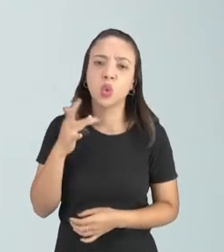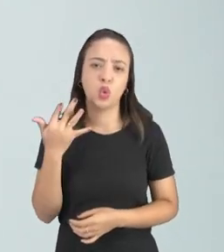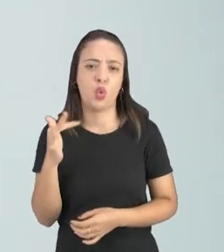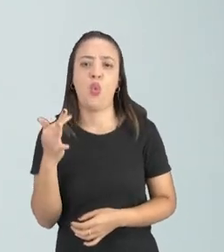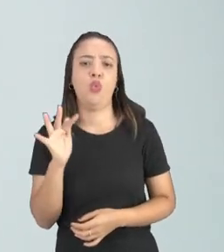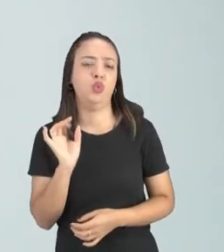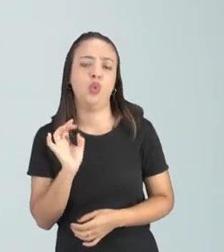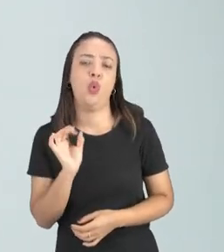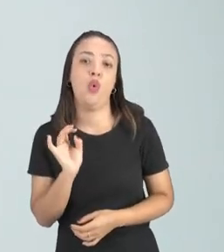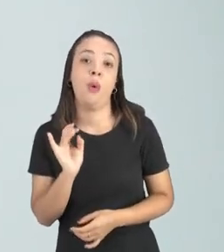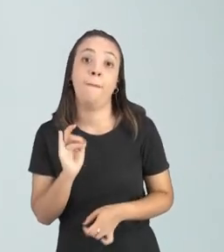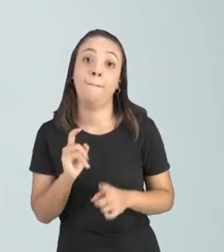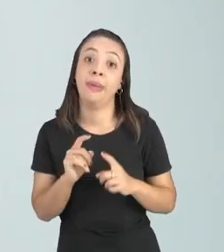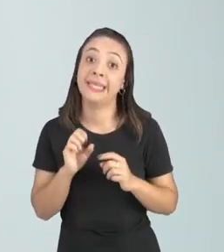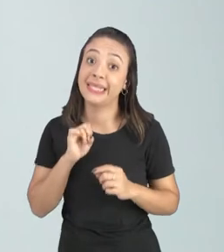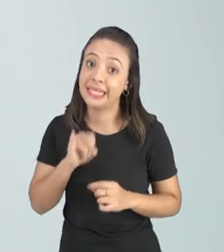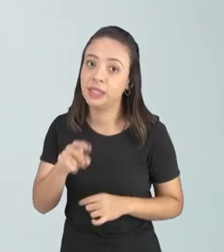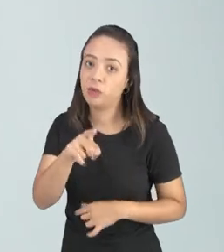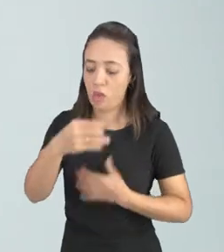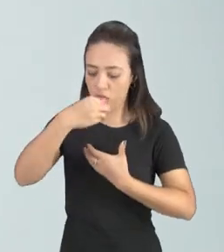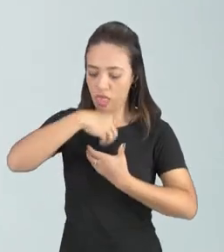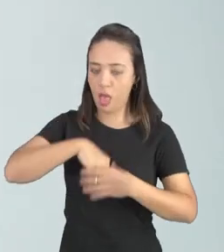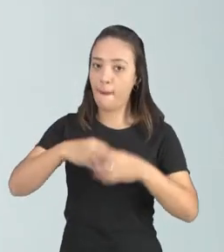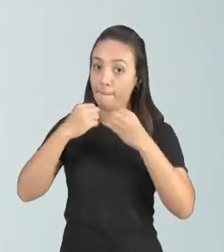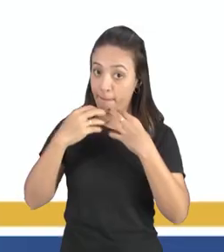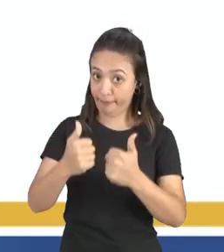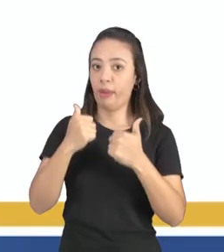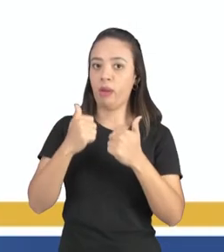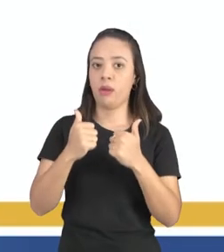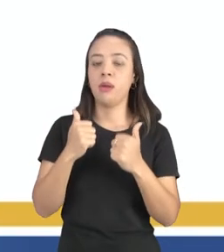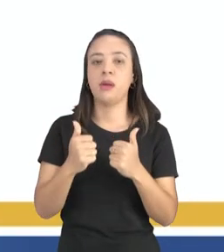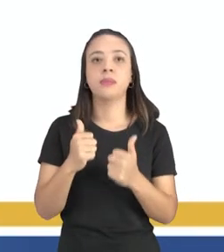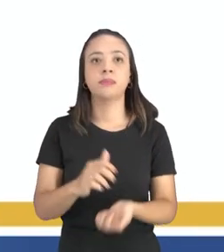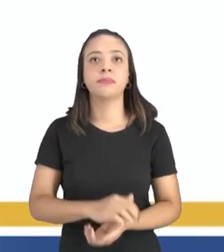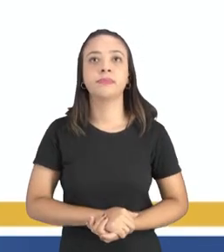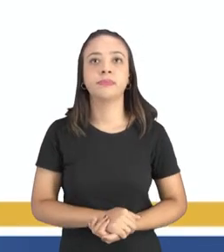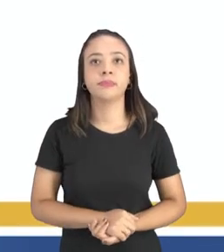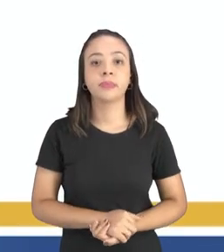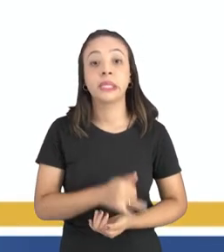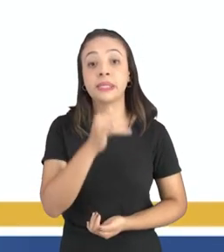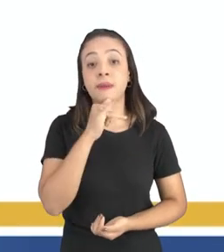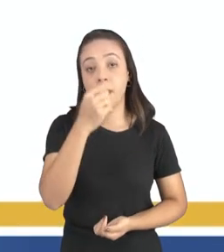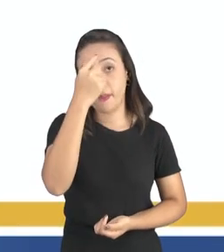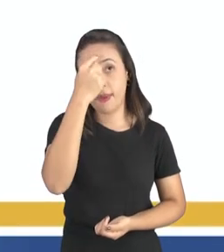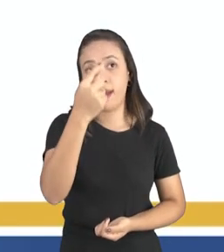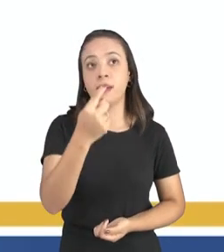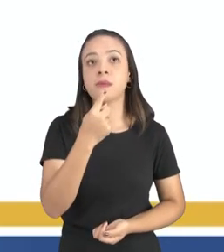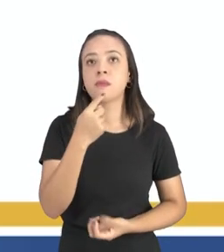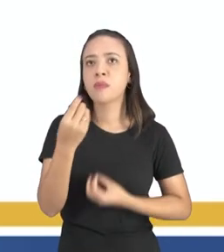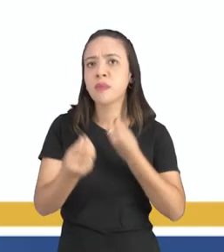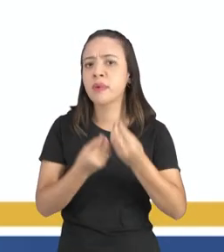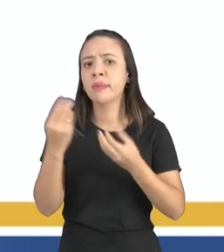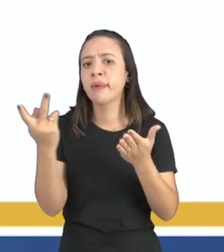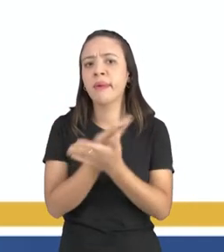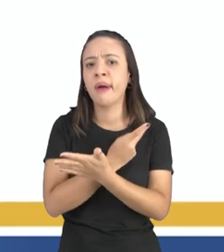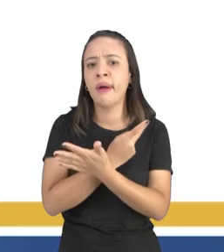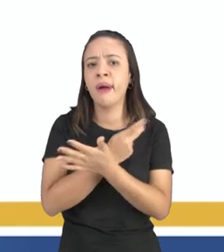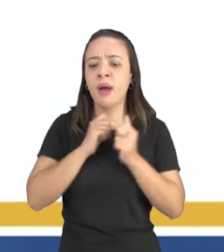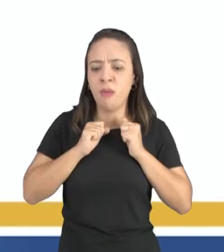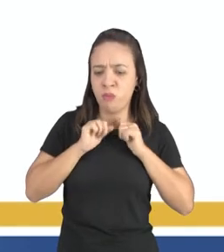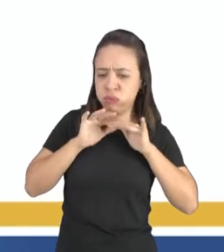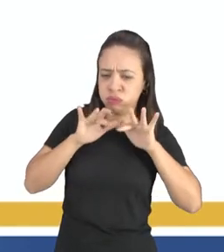e aí como falei para vocês uma a nossa imagem aí mostrando como é que é feita essa transmissão